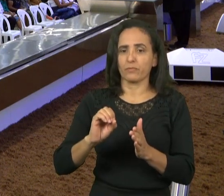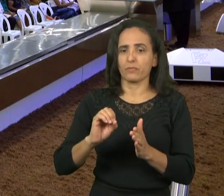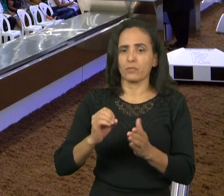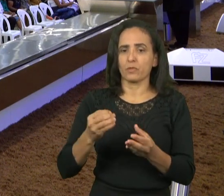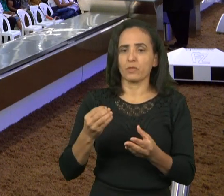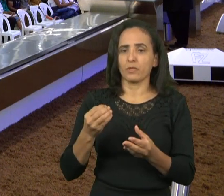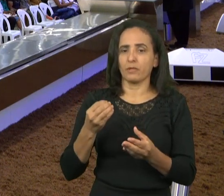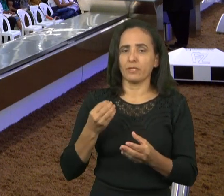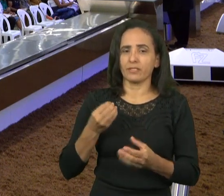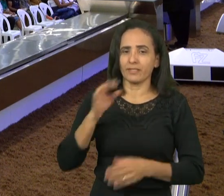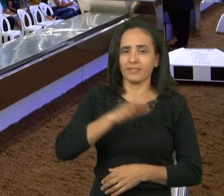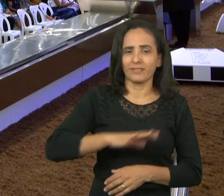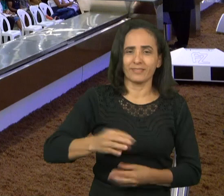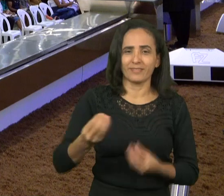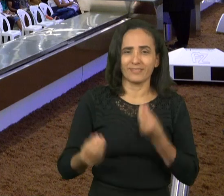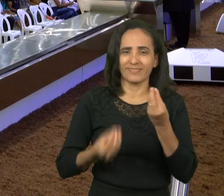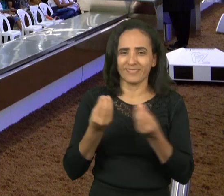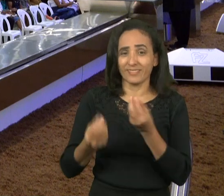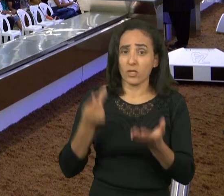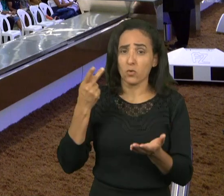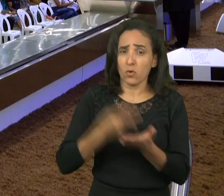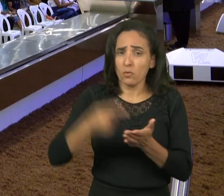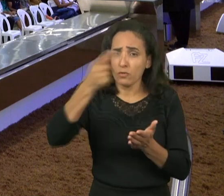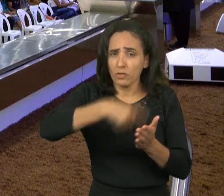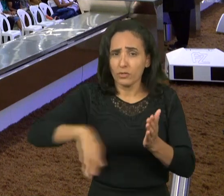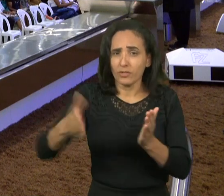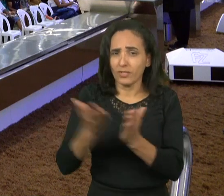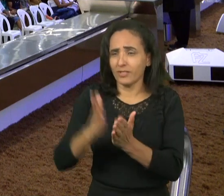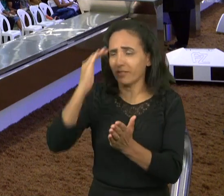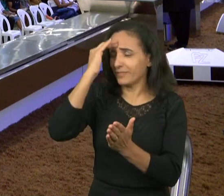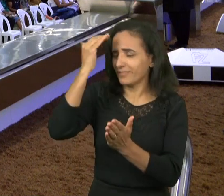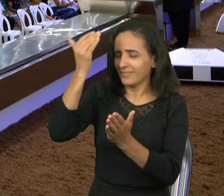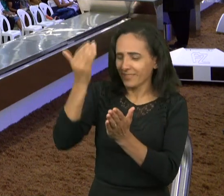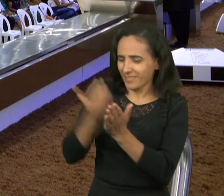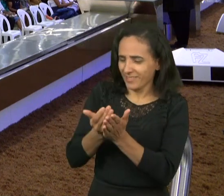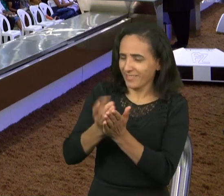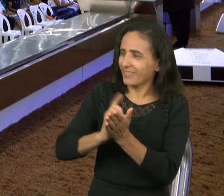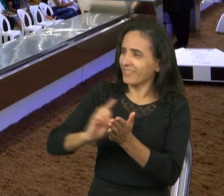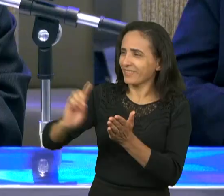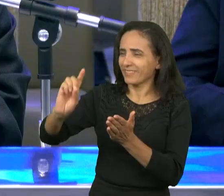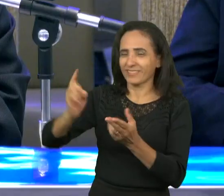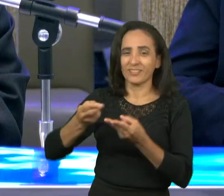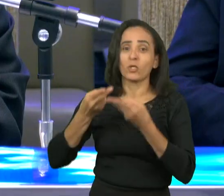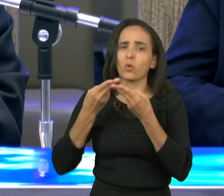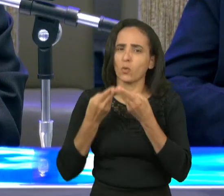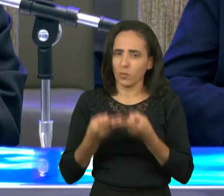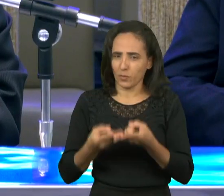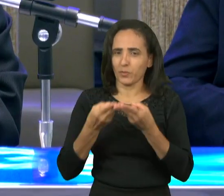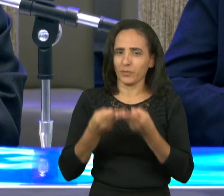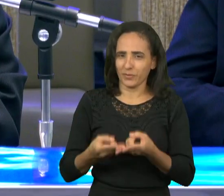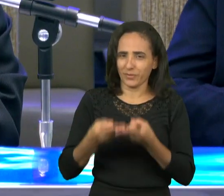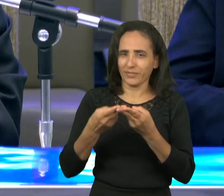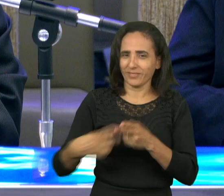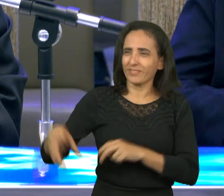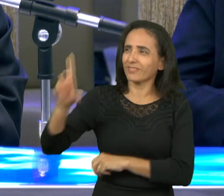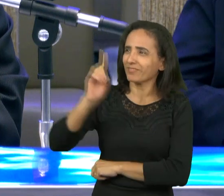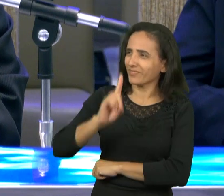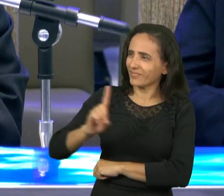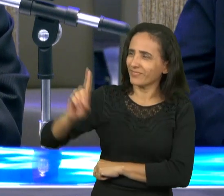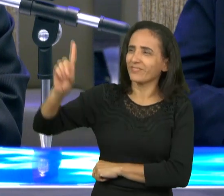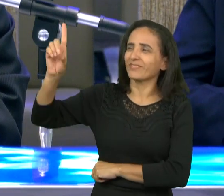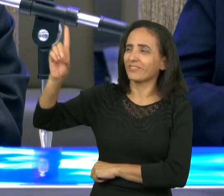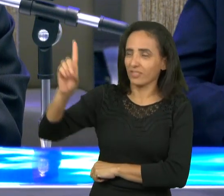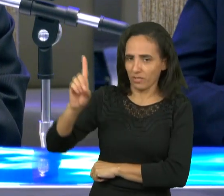Como guardaste a palavra da minha paciência, também eu te guardarei